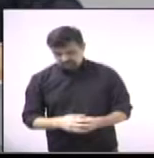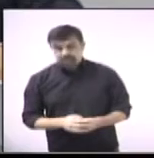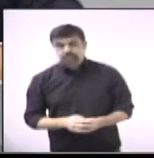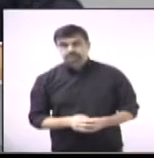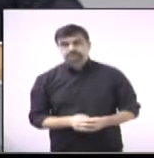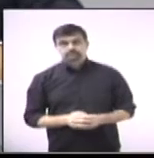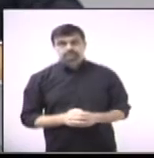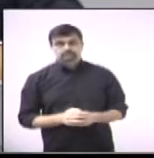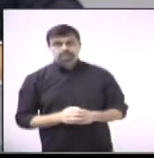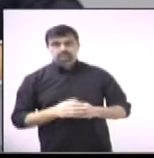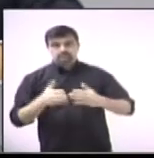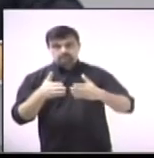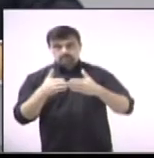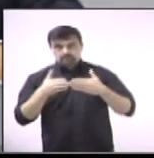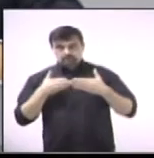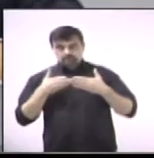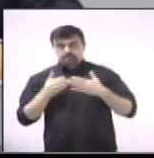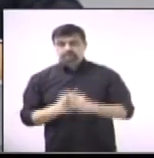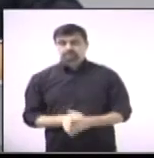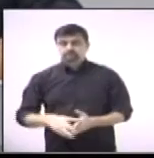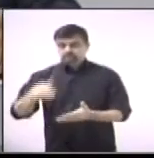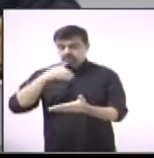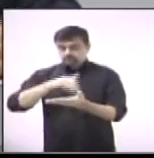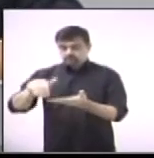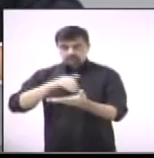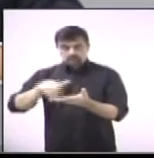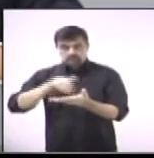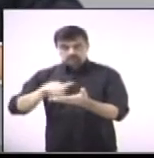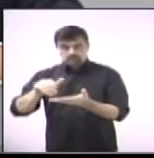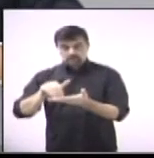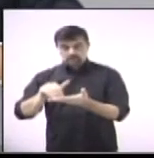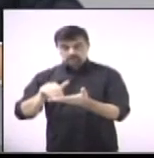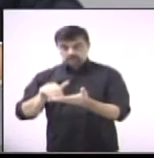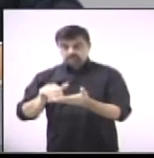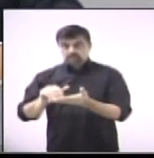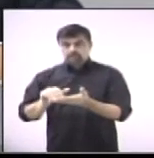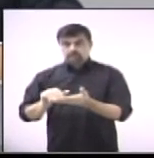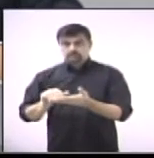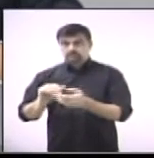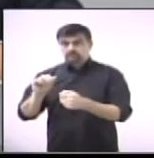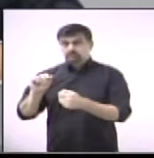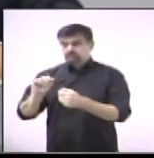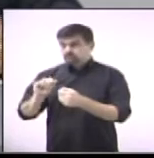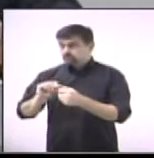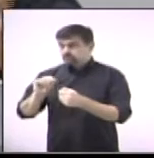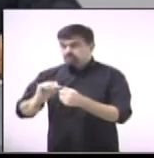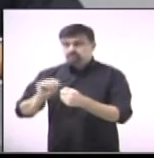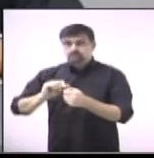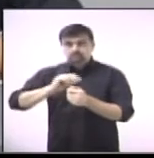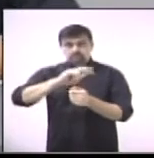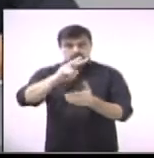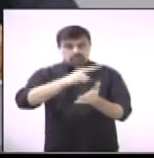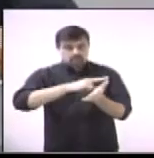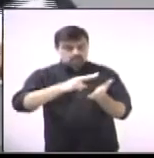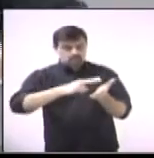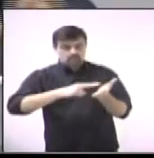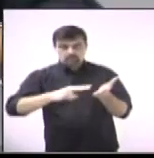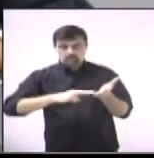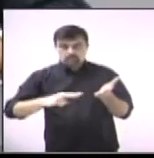Peço ao senhor secretário que faça a leitura